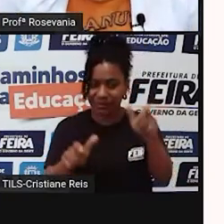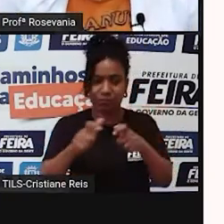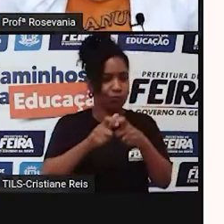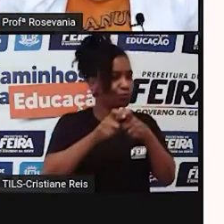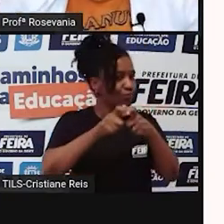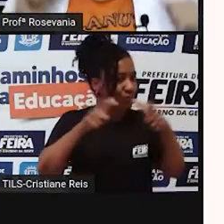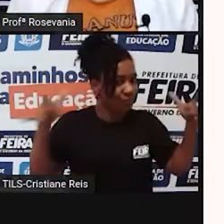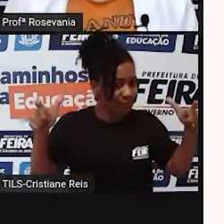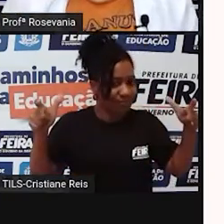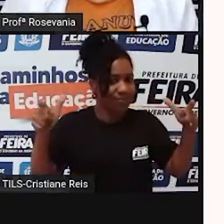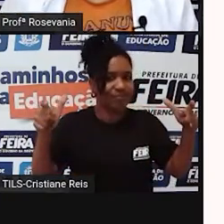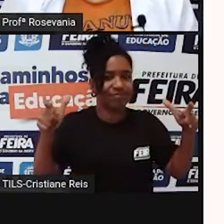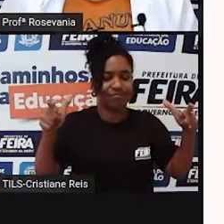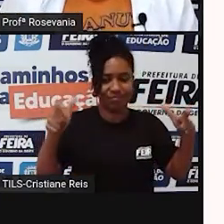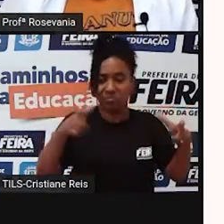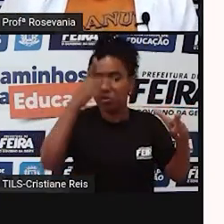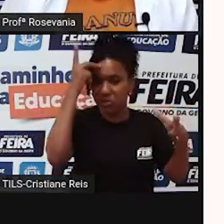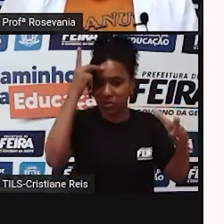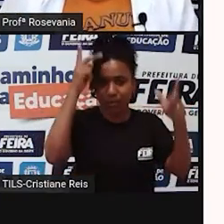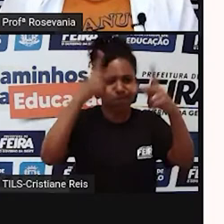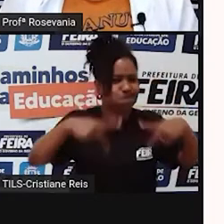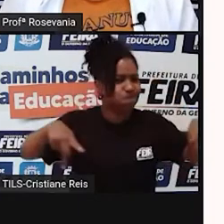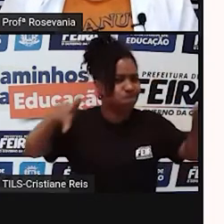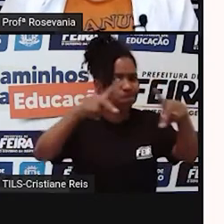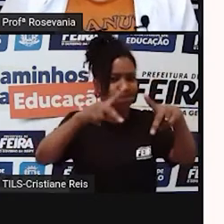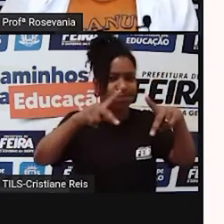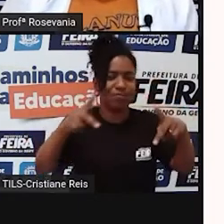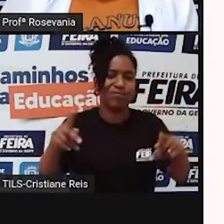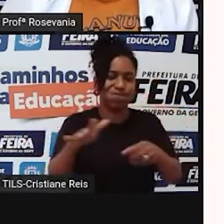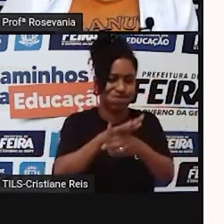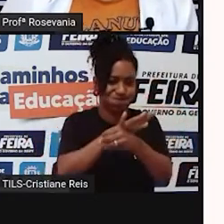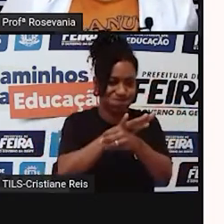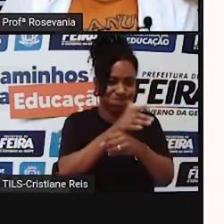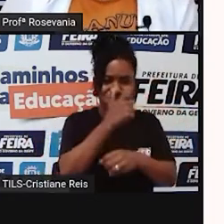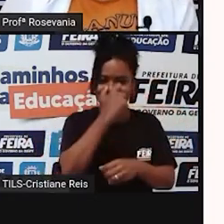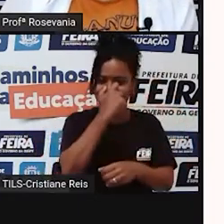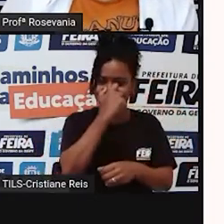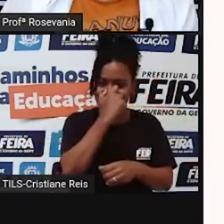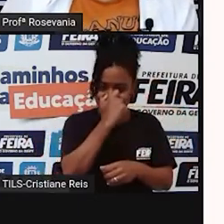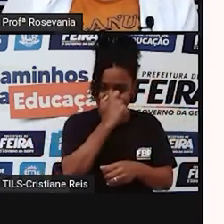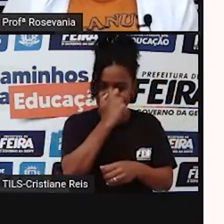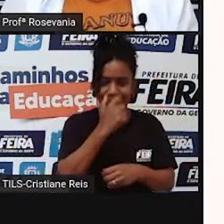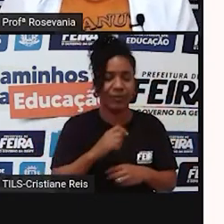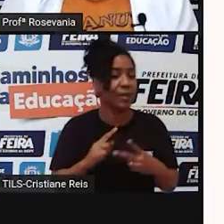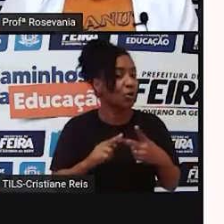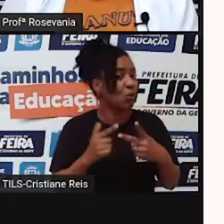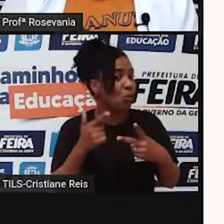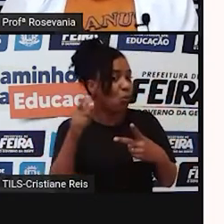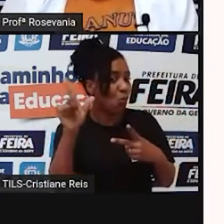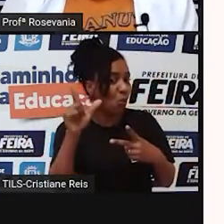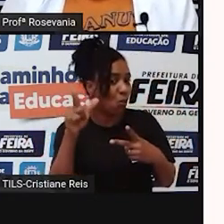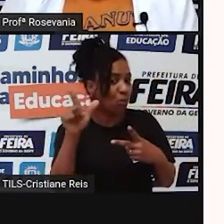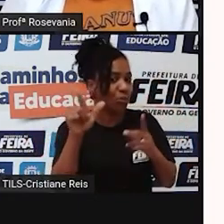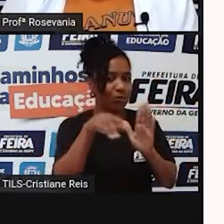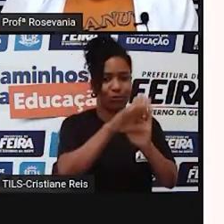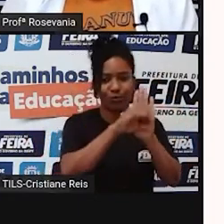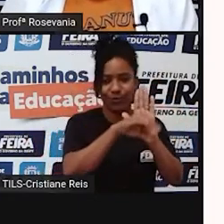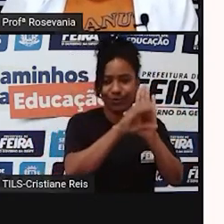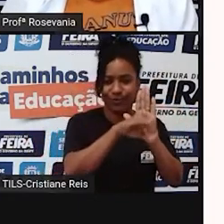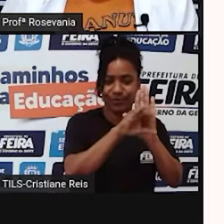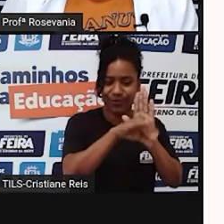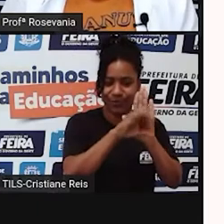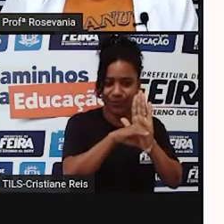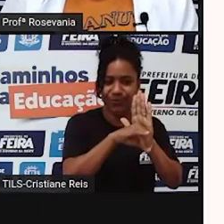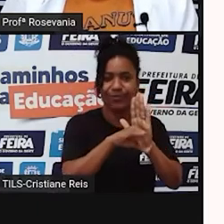grande número de habitantes populoso. Mas aí também existe um outro conceitozinho, né, muito atrelado a